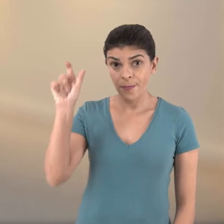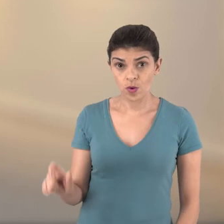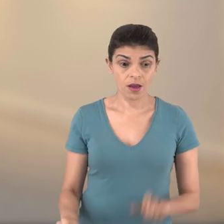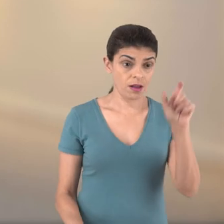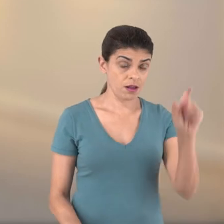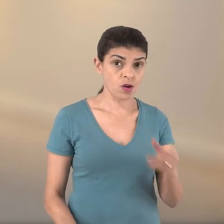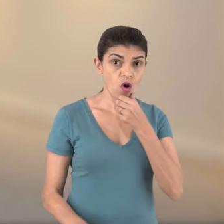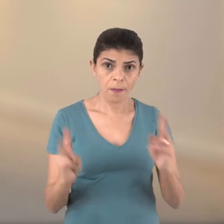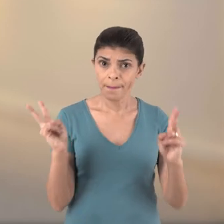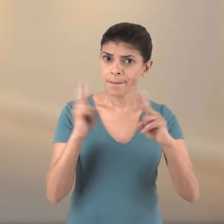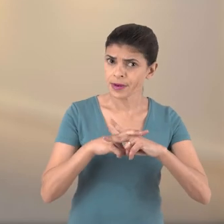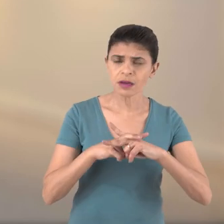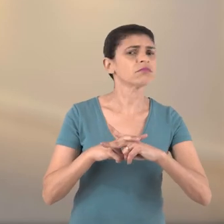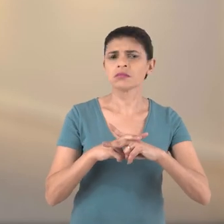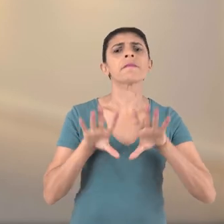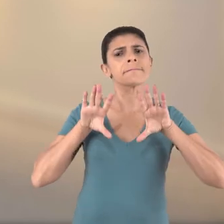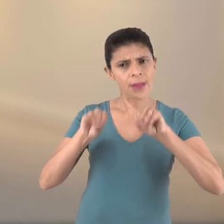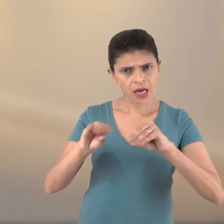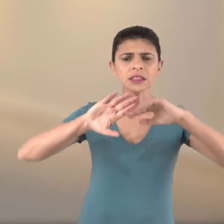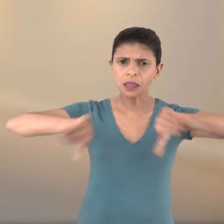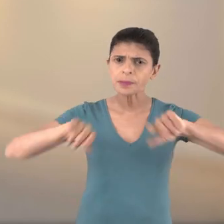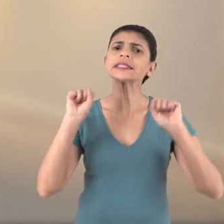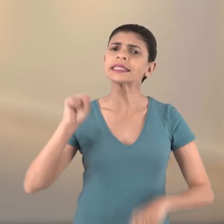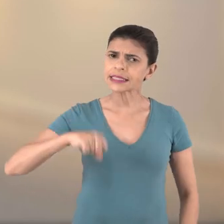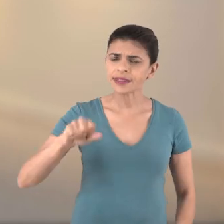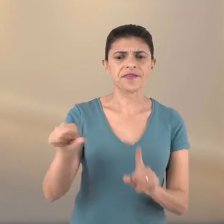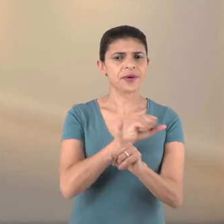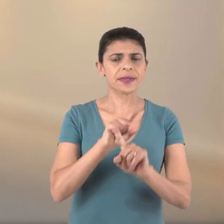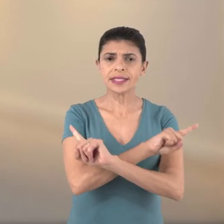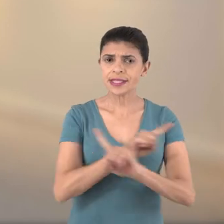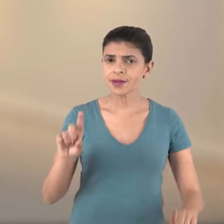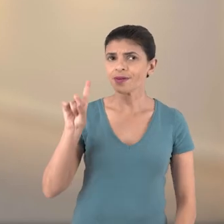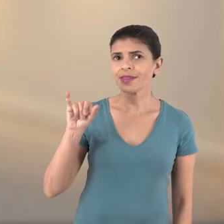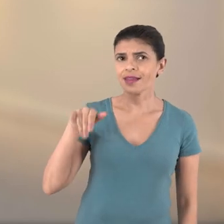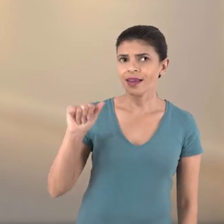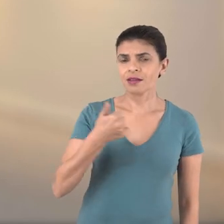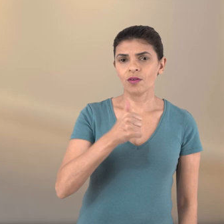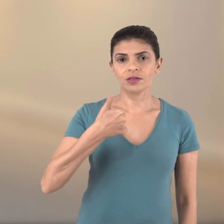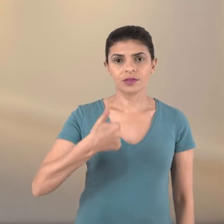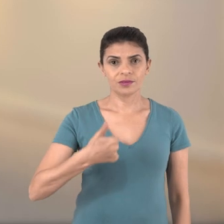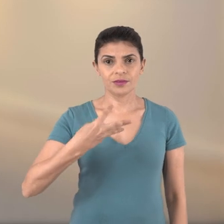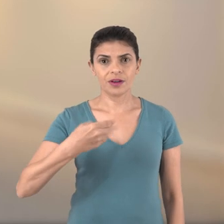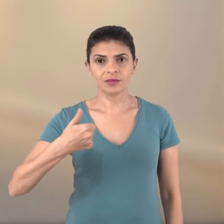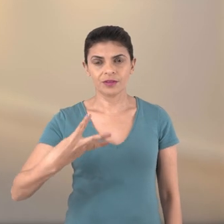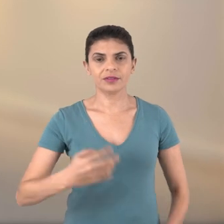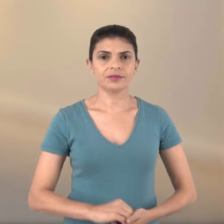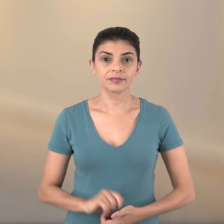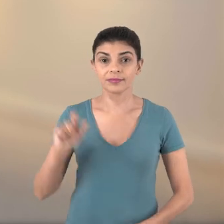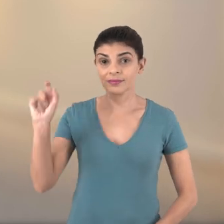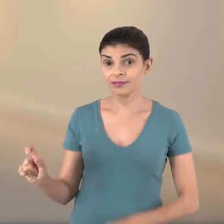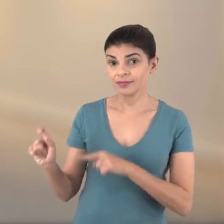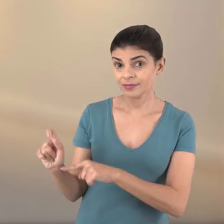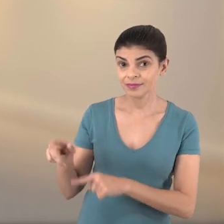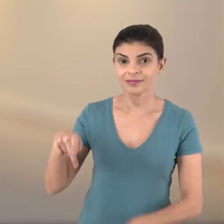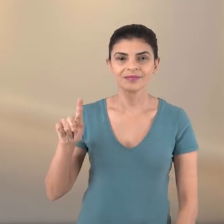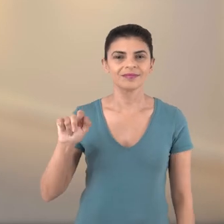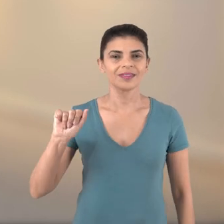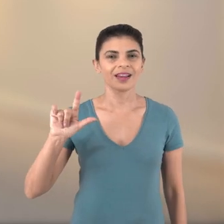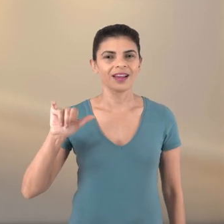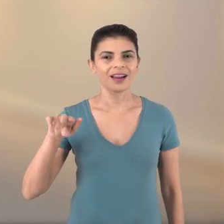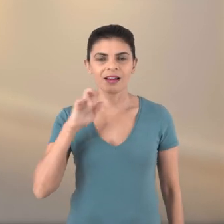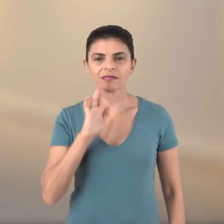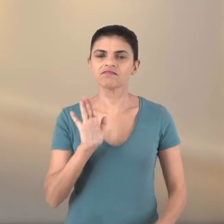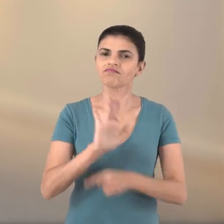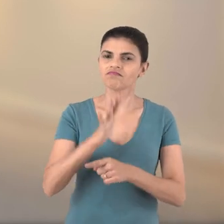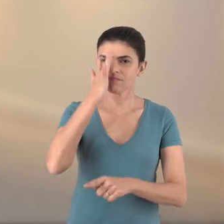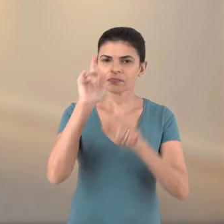Em briga de marido e mulher, ninguém mete a culé. Mete sim. Diga não ao feminicídio. Daiana Silva, 11414. Sou Kelane Goulart. Luto